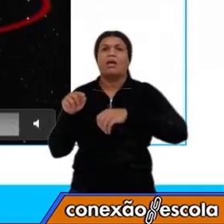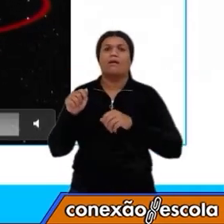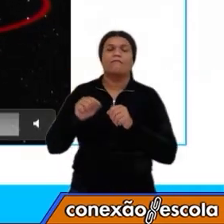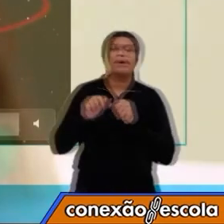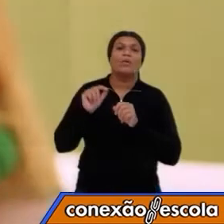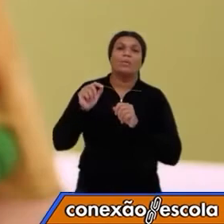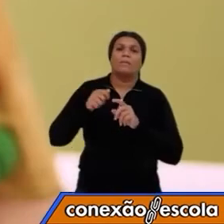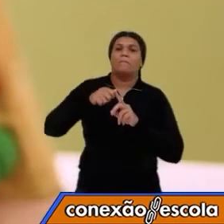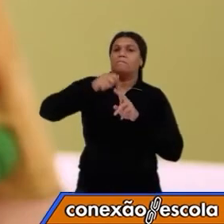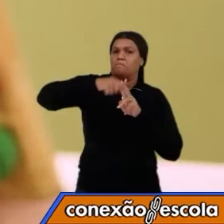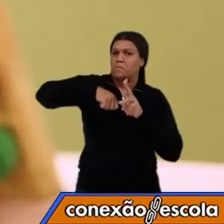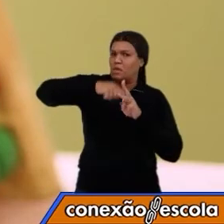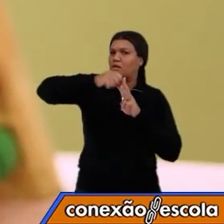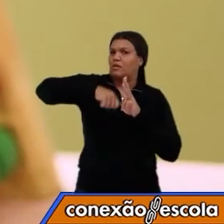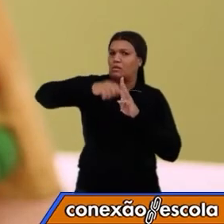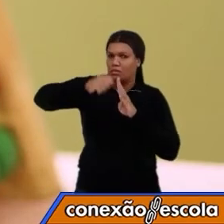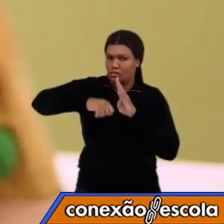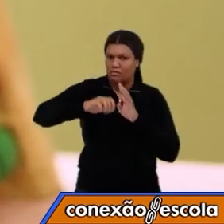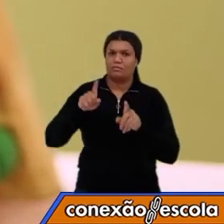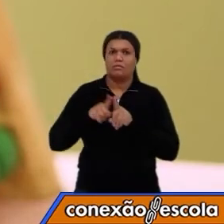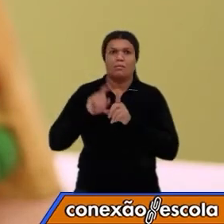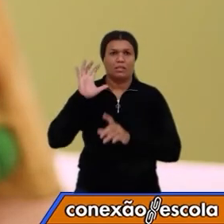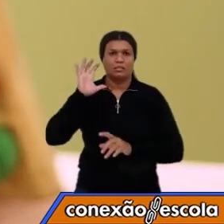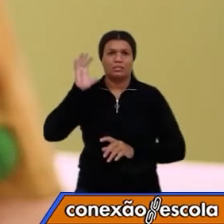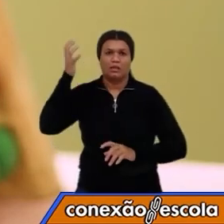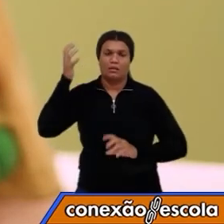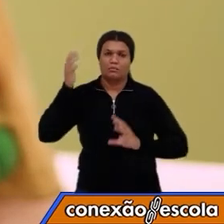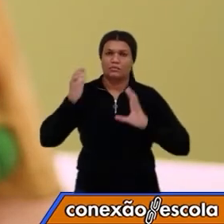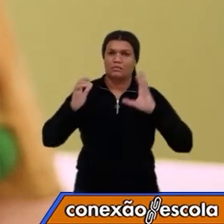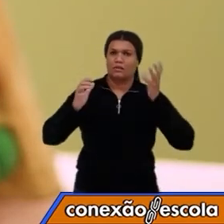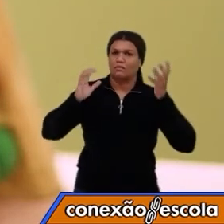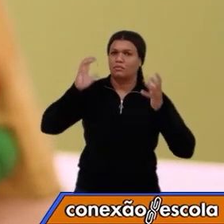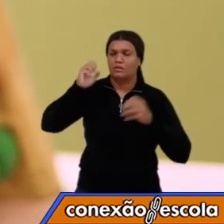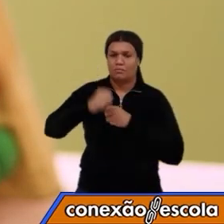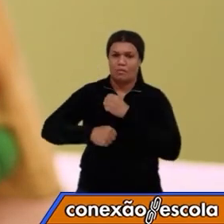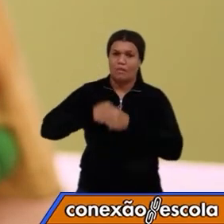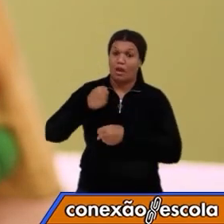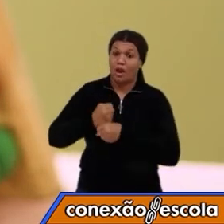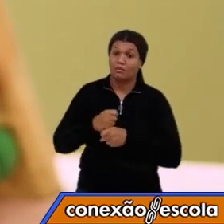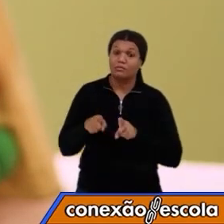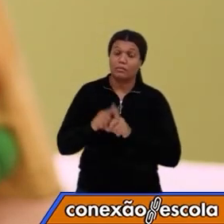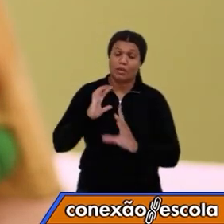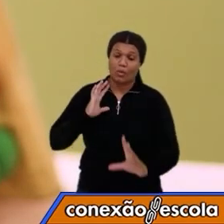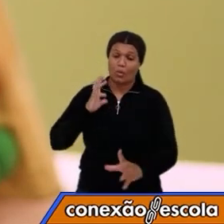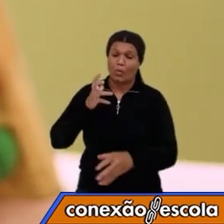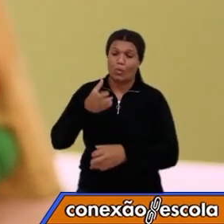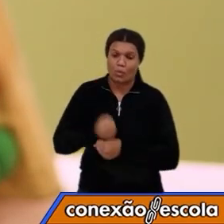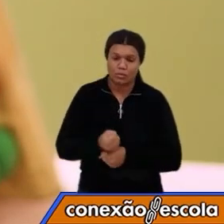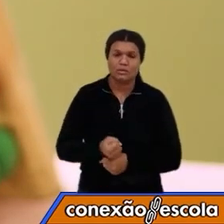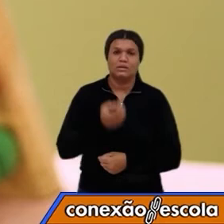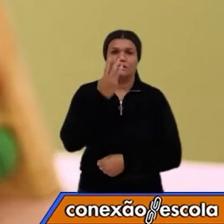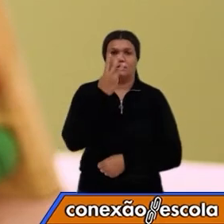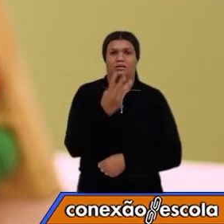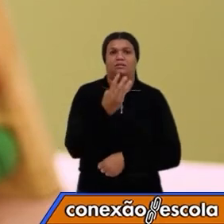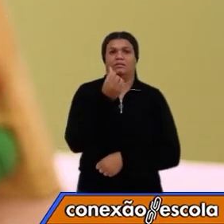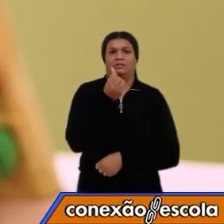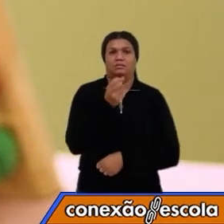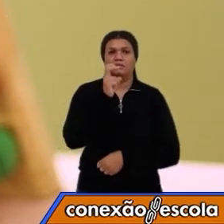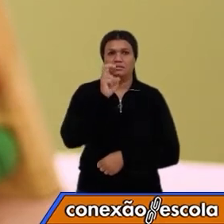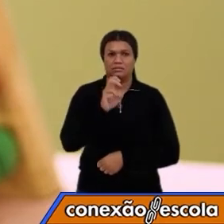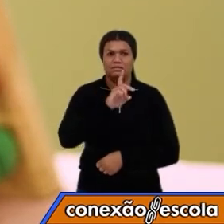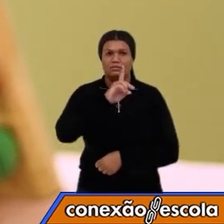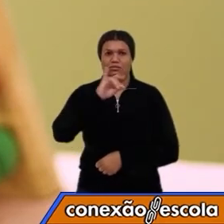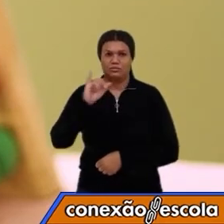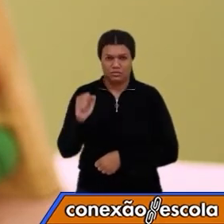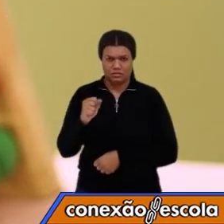e geram também os 365 dias que nós passamos no